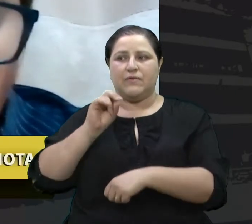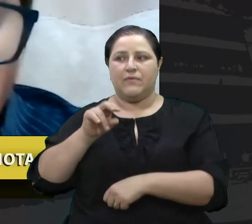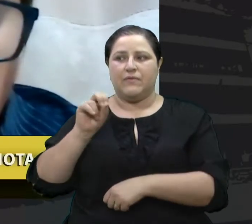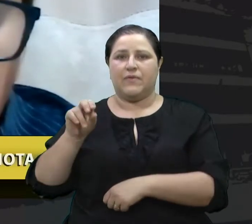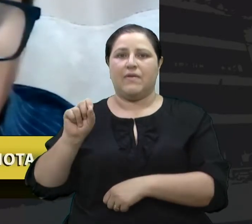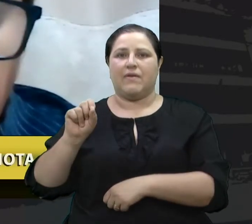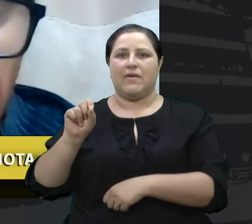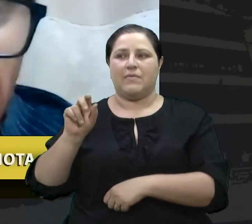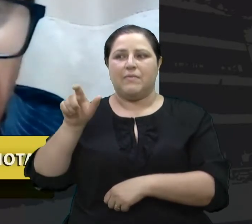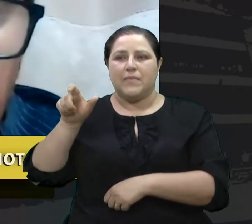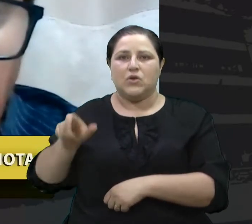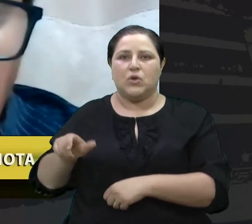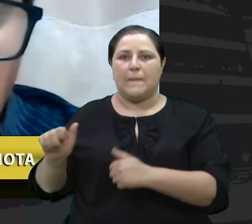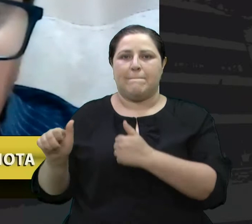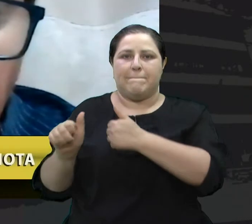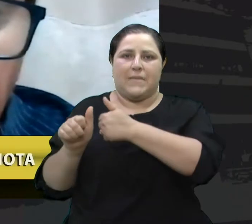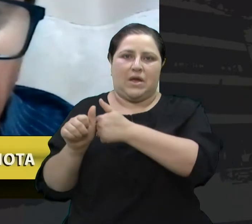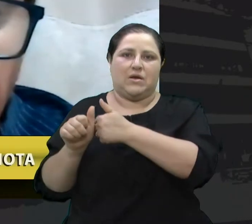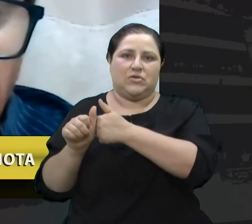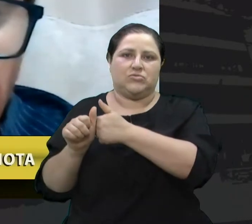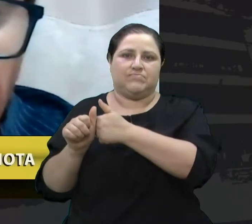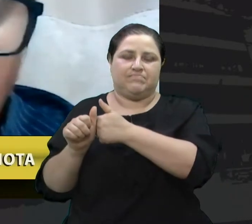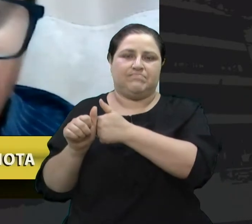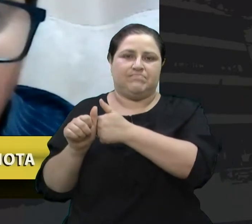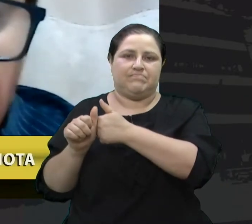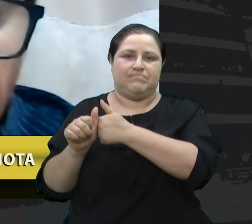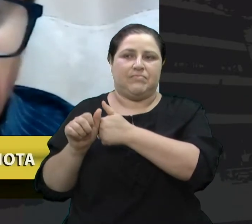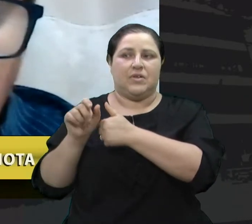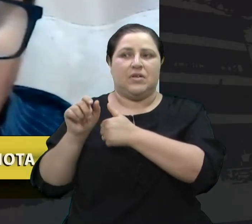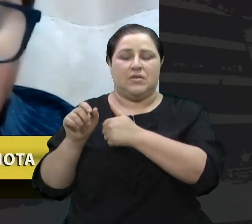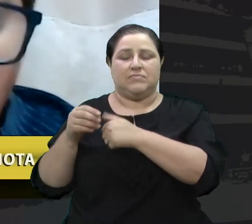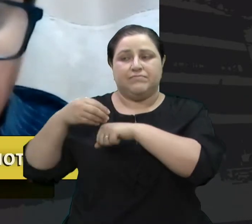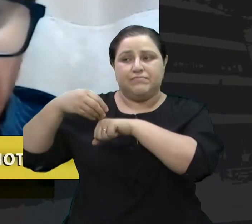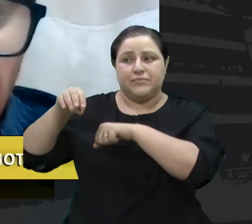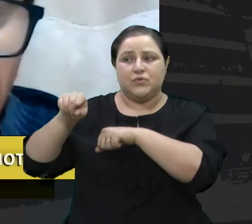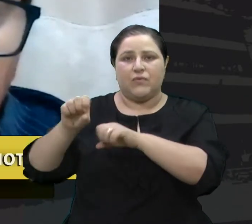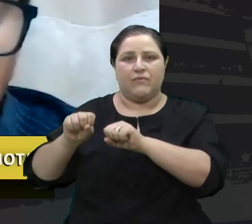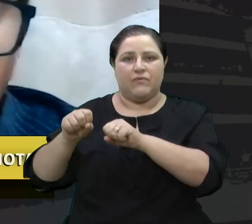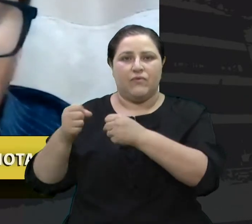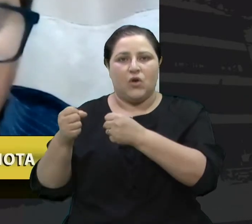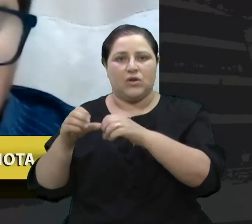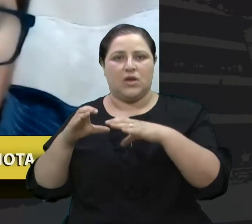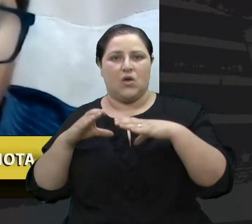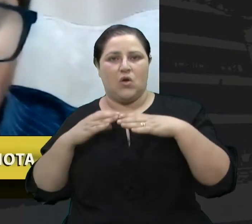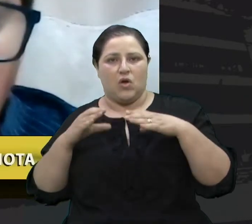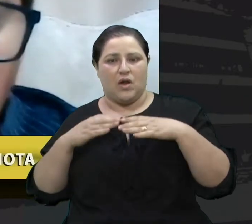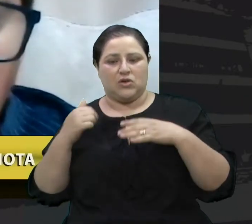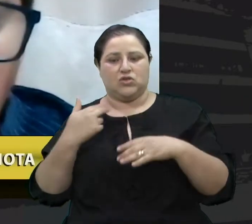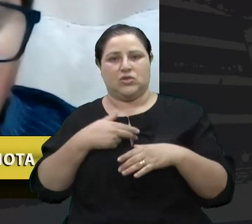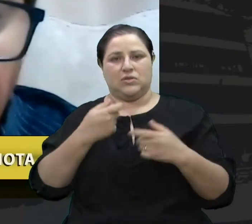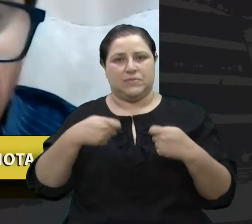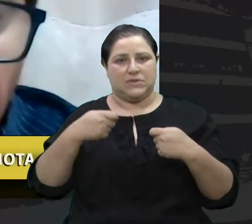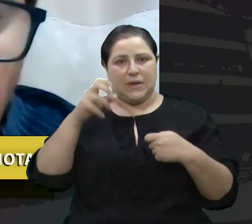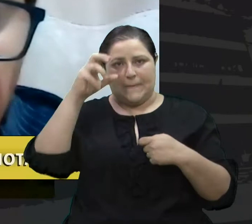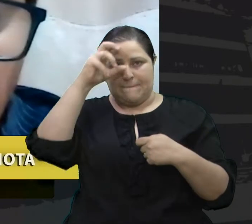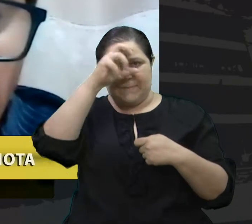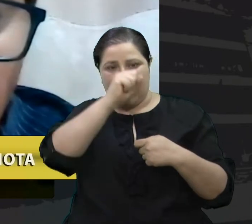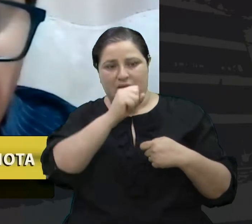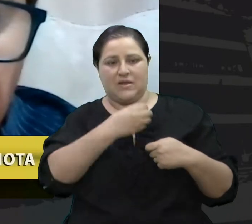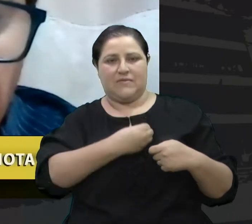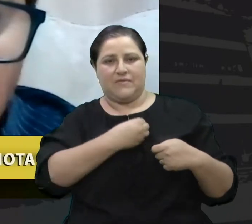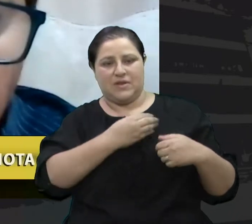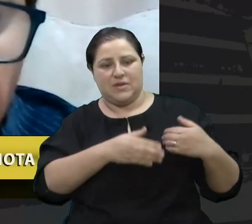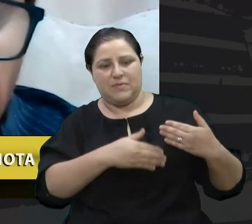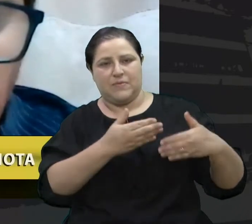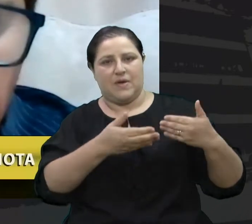tem do lado da gente. E tenha força, tenha coragem. A gente tem que aprender com a vida, aceitar